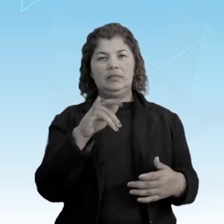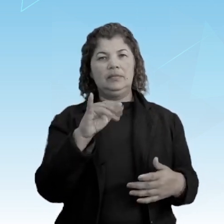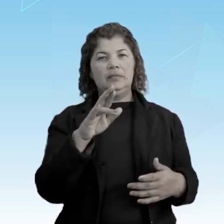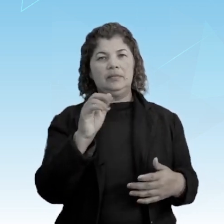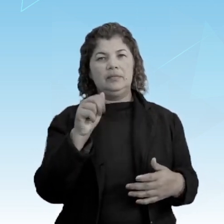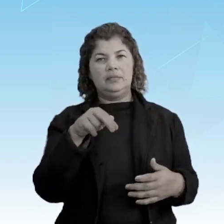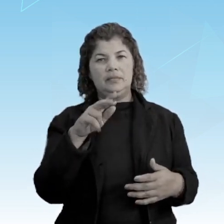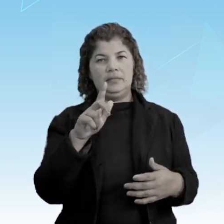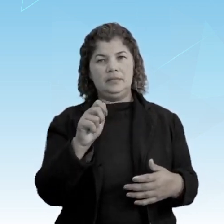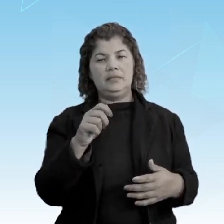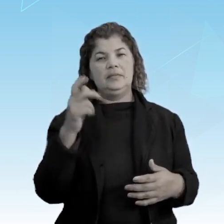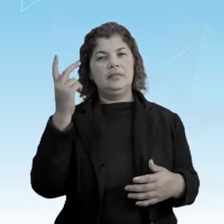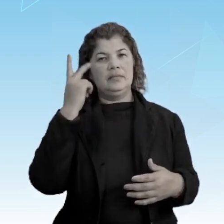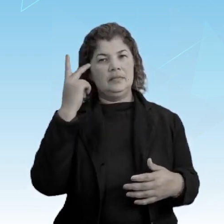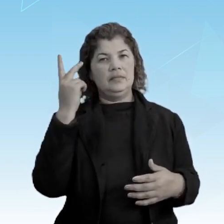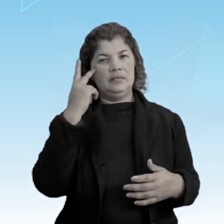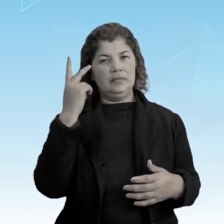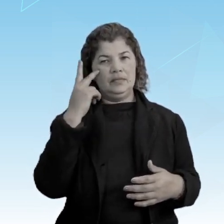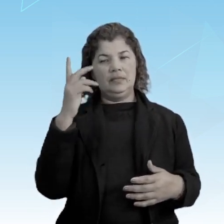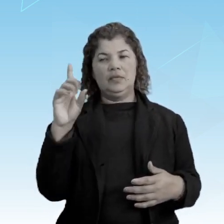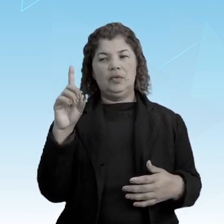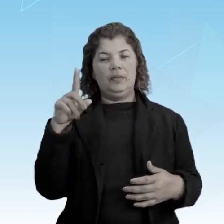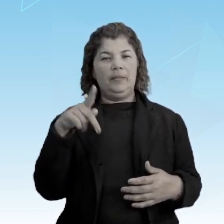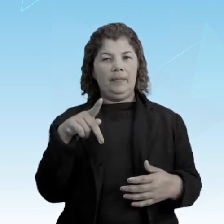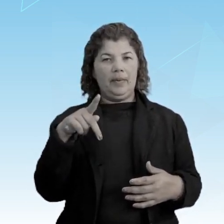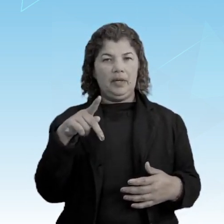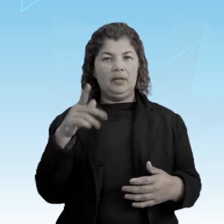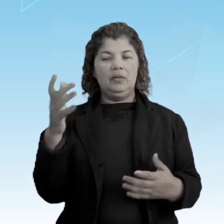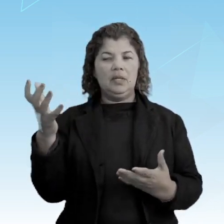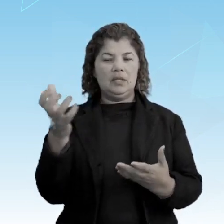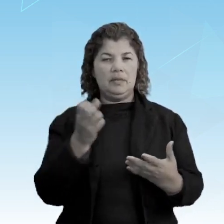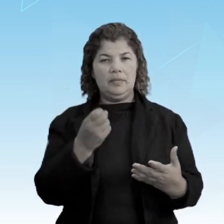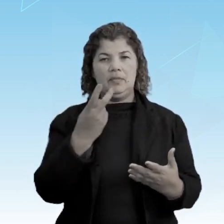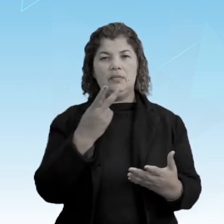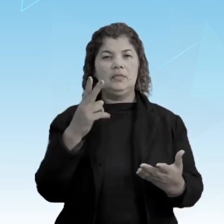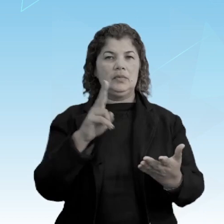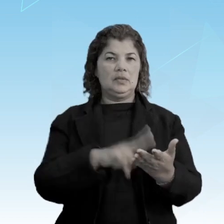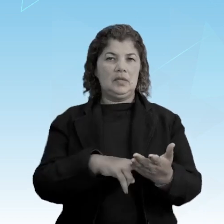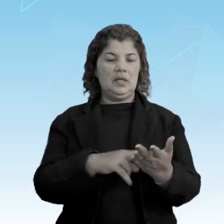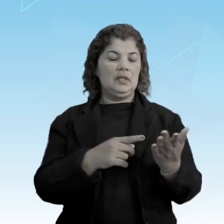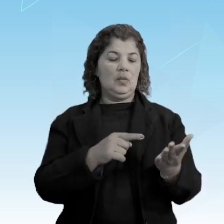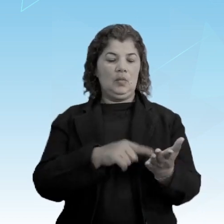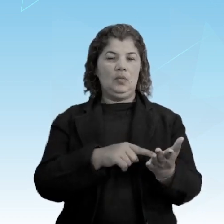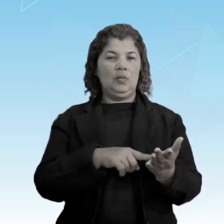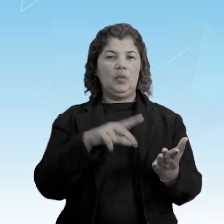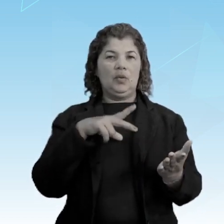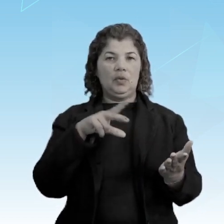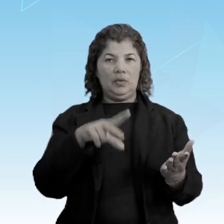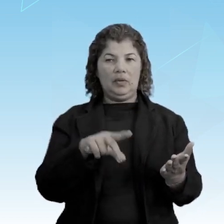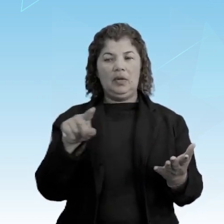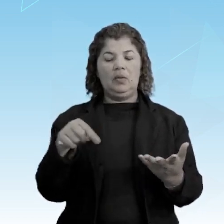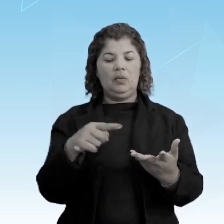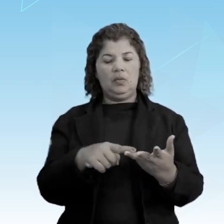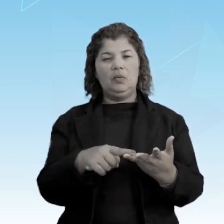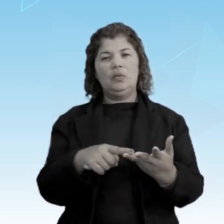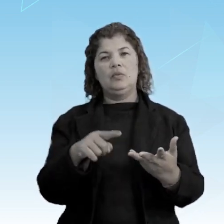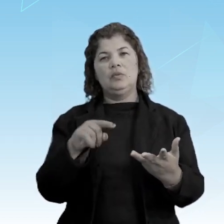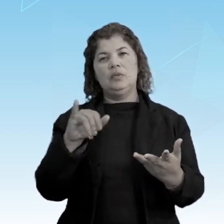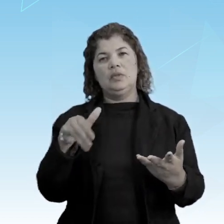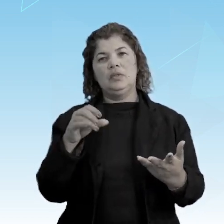Paulo, D. Pedro recebeu duas cartas. Uma das cortes portuguesas e a outra de José